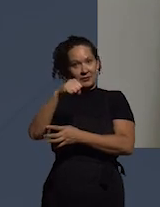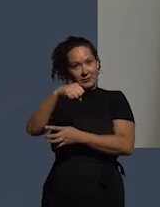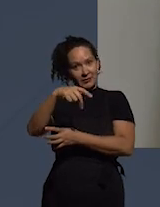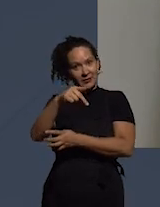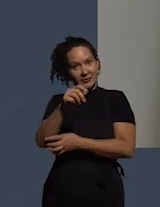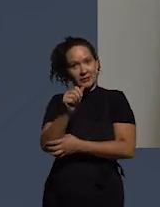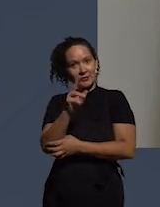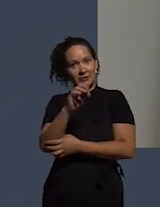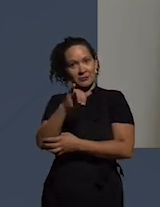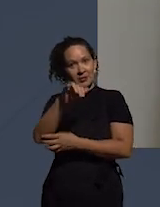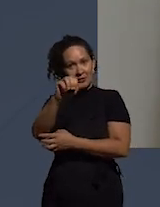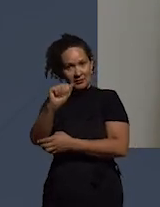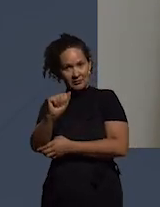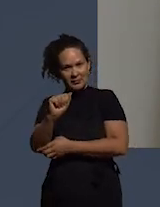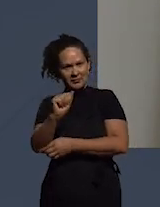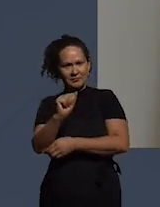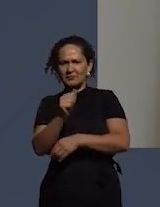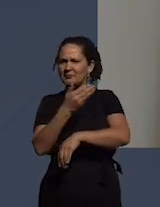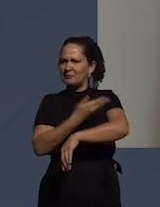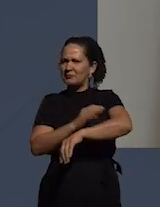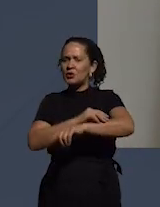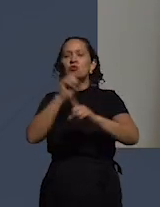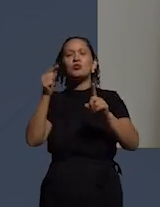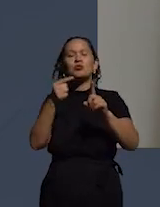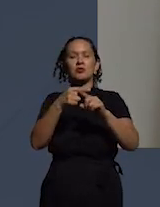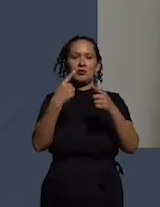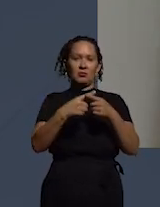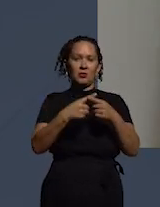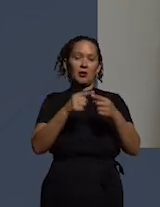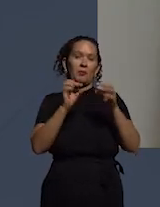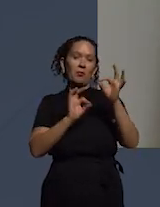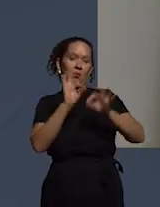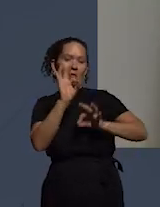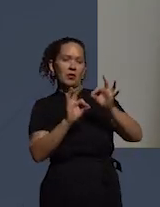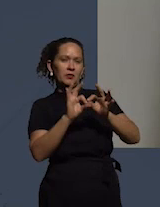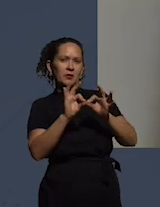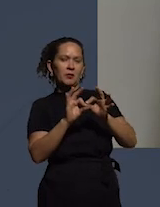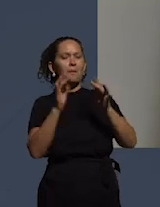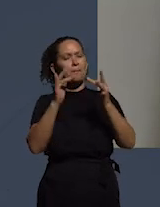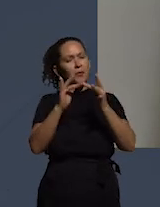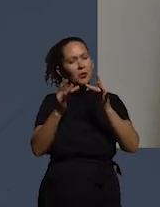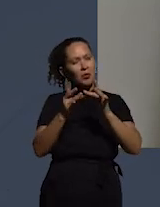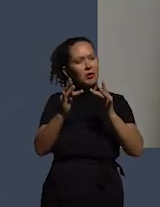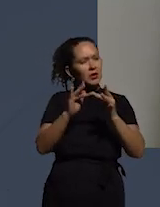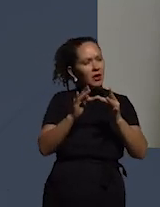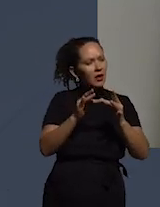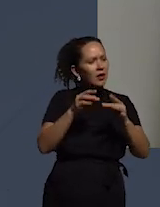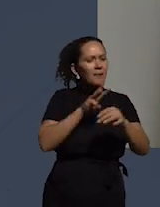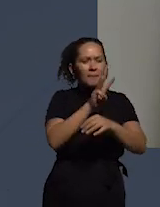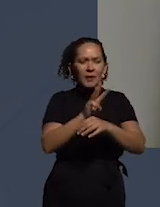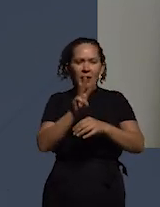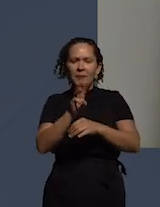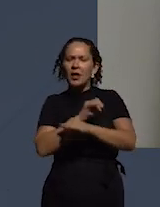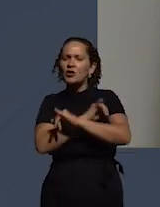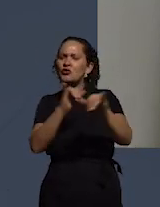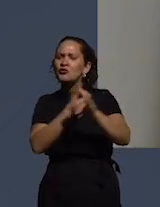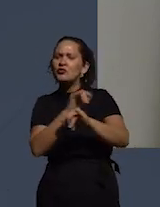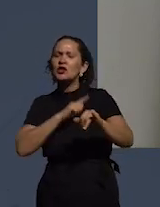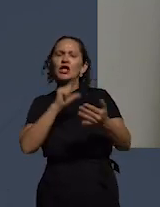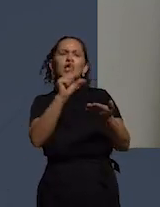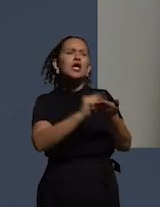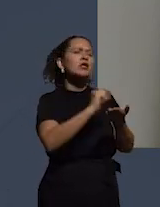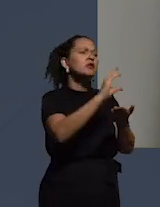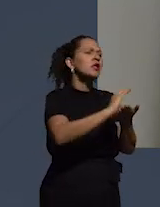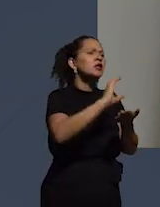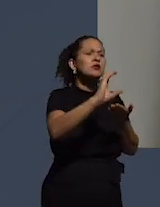aspecto prático objetivo porque ele pode ser verificado a gente pode entrar no portal da transparência ver se os gastos estão sendo divulgados ver qual que é a brilhante dessa